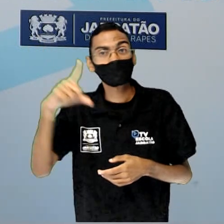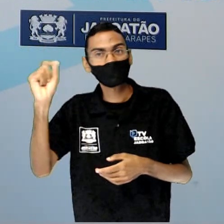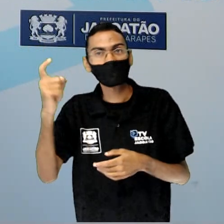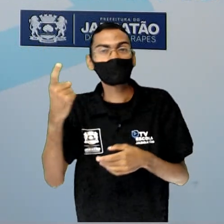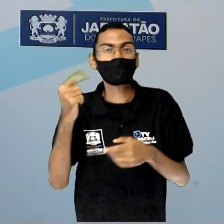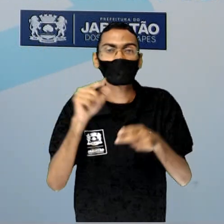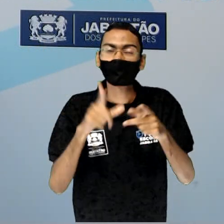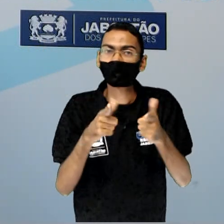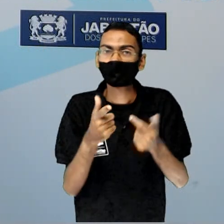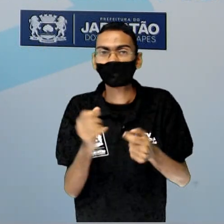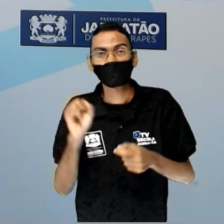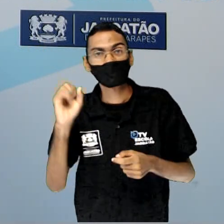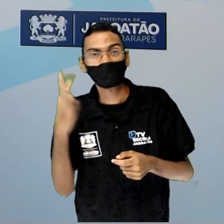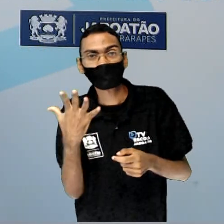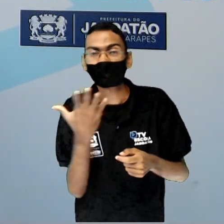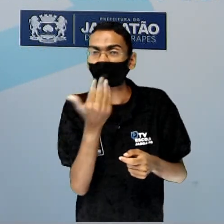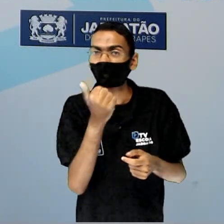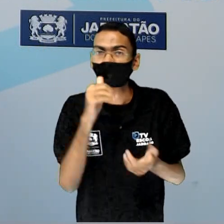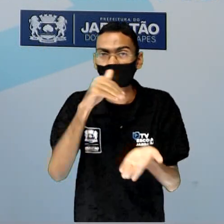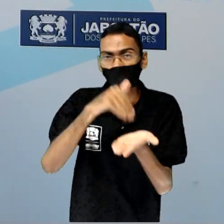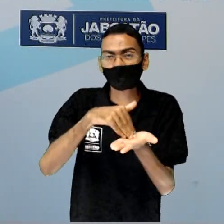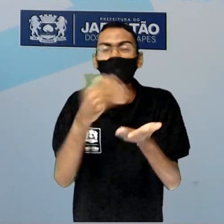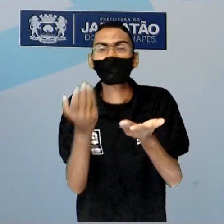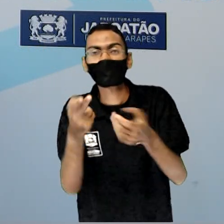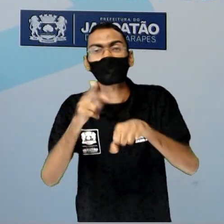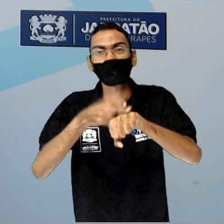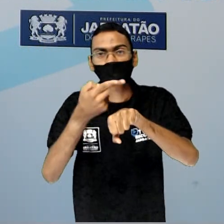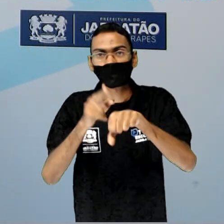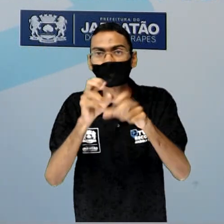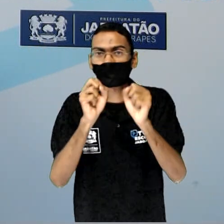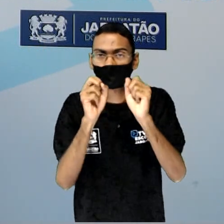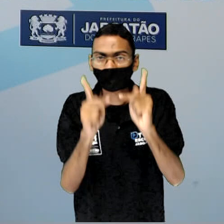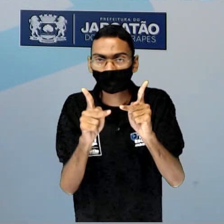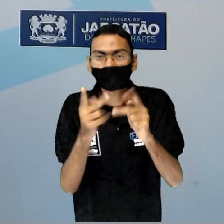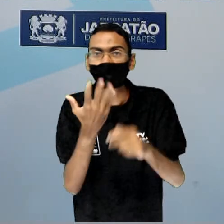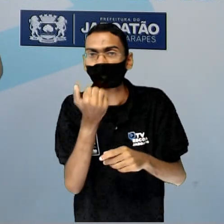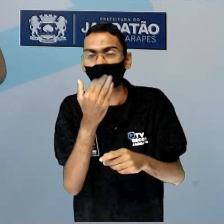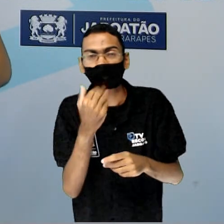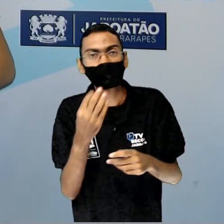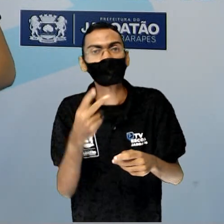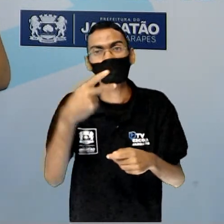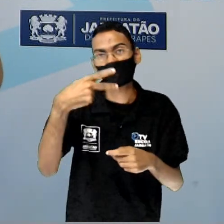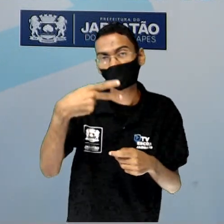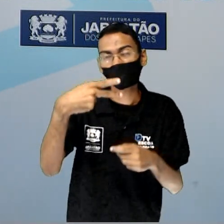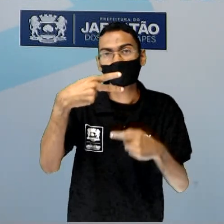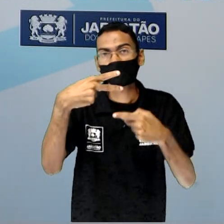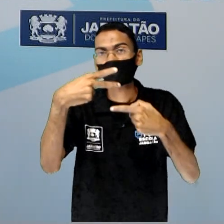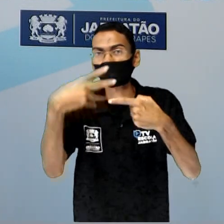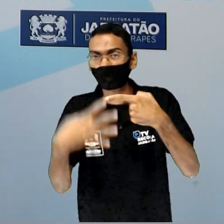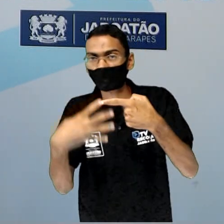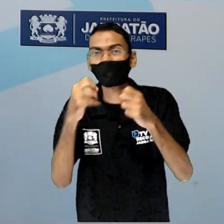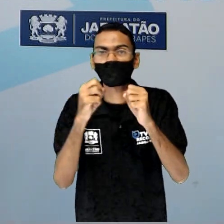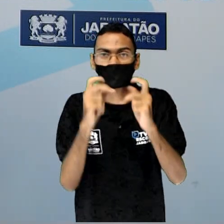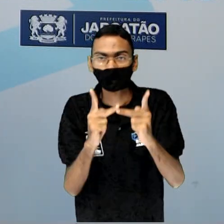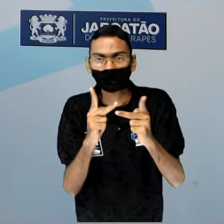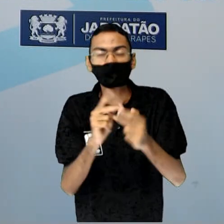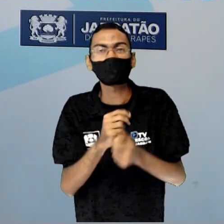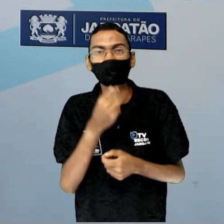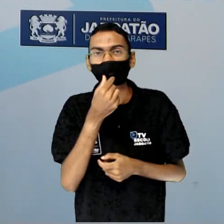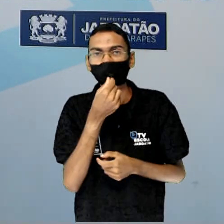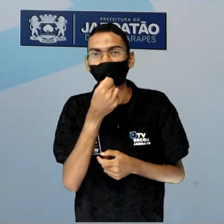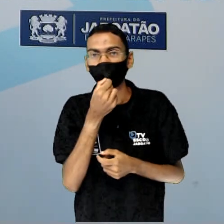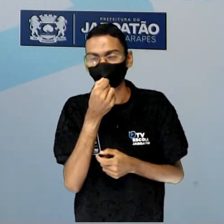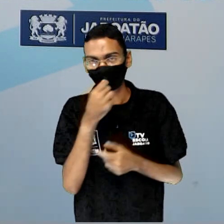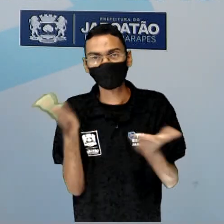as duas últimas partes do chocolate. Ou seja, ela comeu 2 quartos. Então, gente, vamos agora